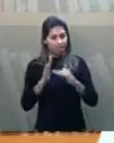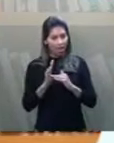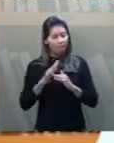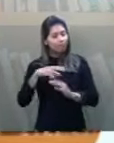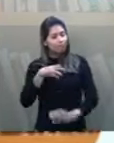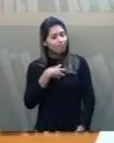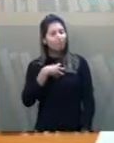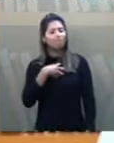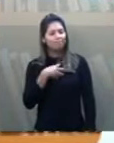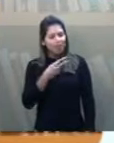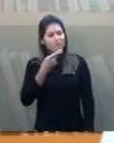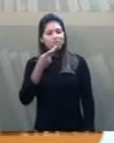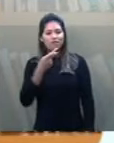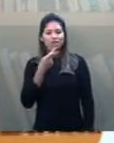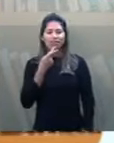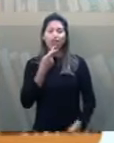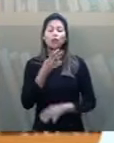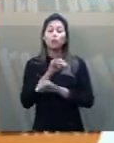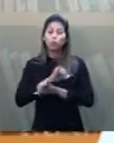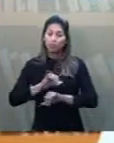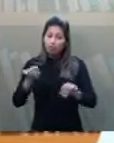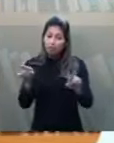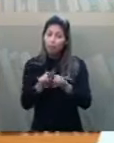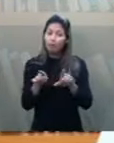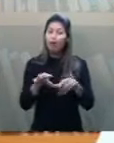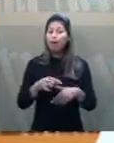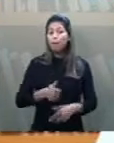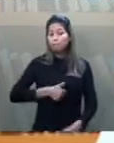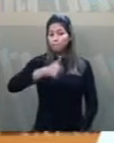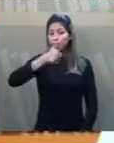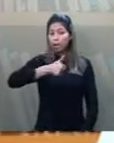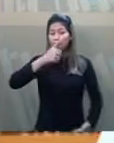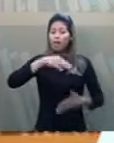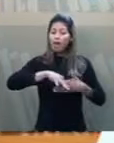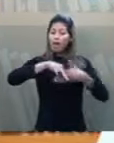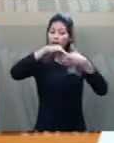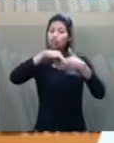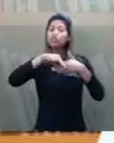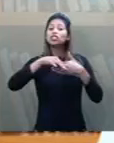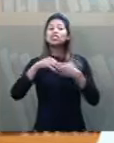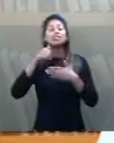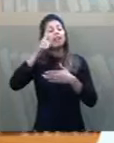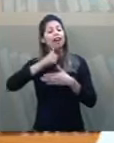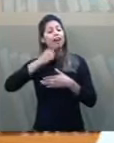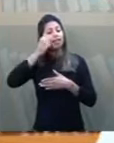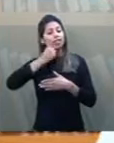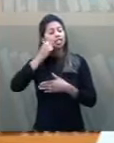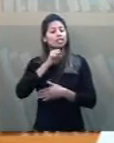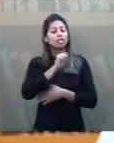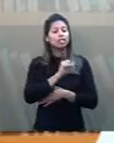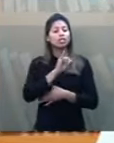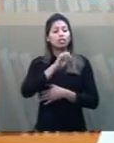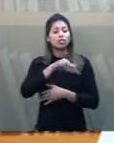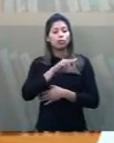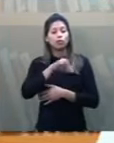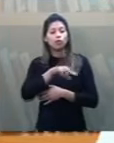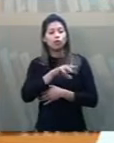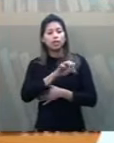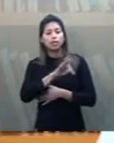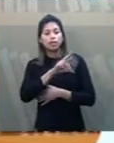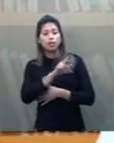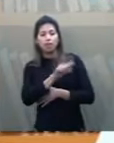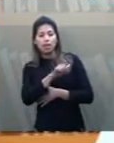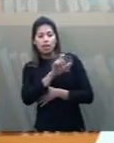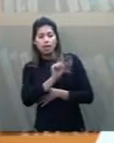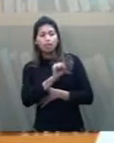vossa excelência citou também, a primeira líder, senadora, Simone Tebit, e a atual senadora, que é a líder